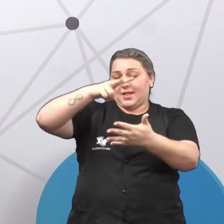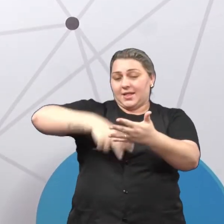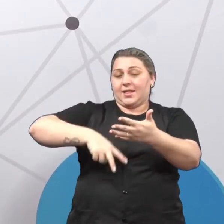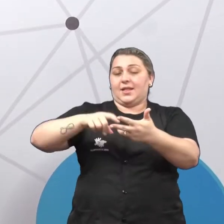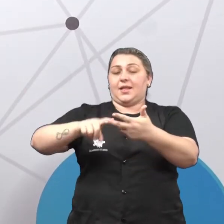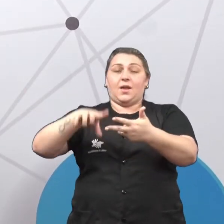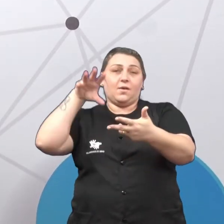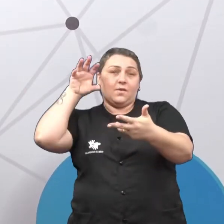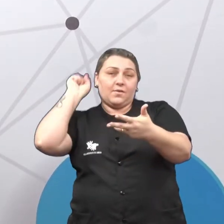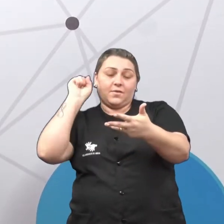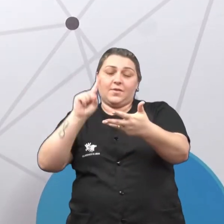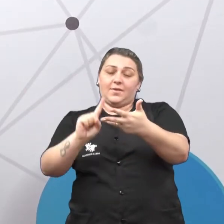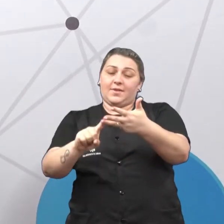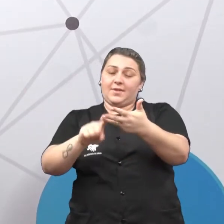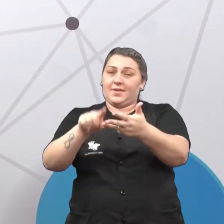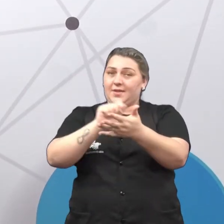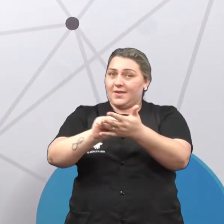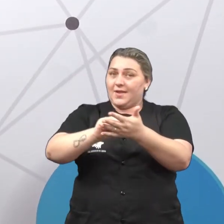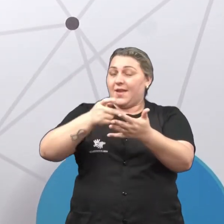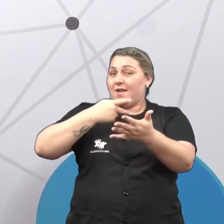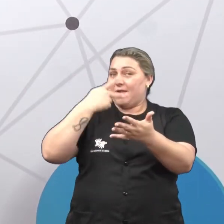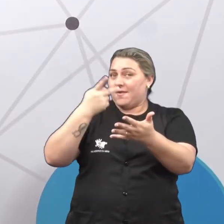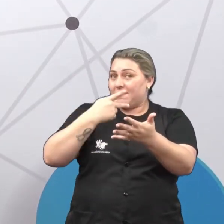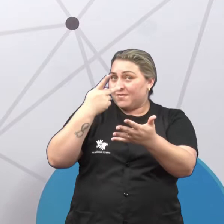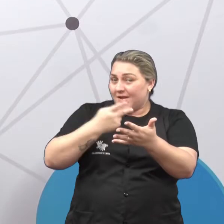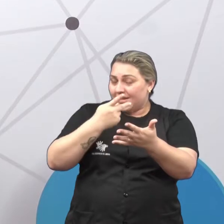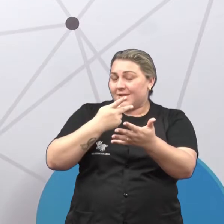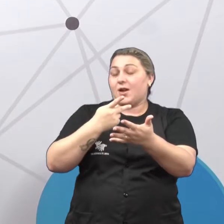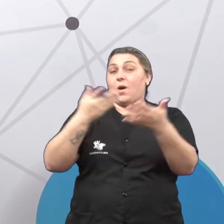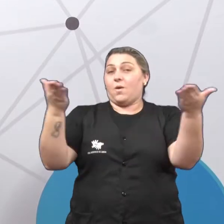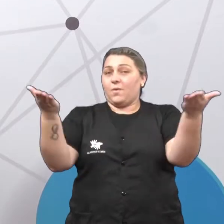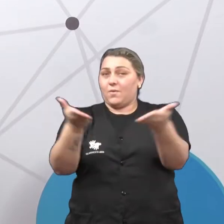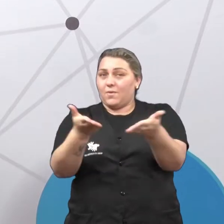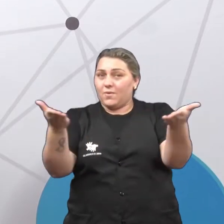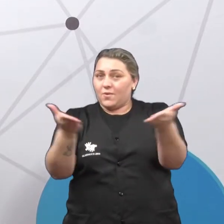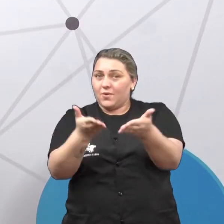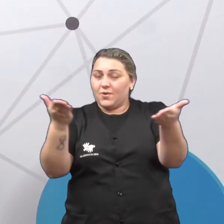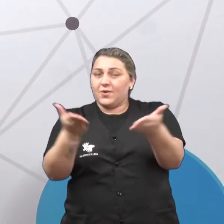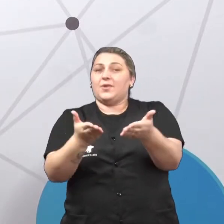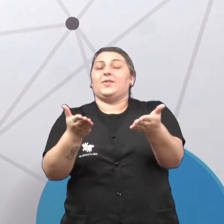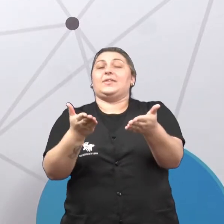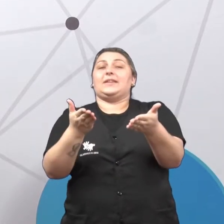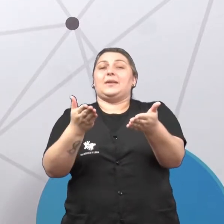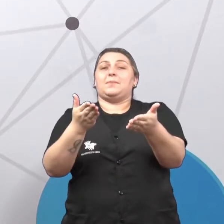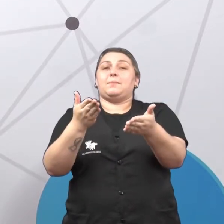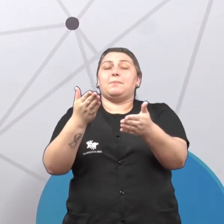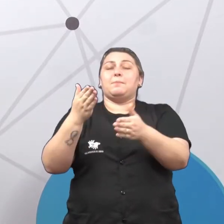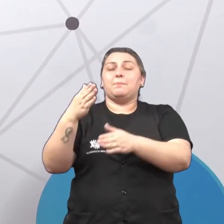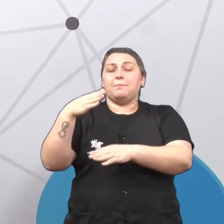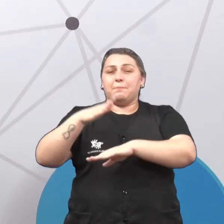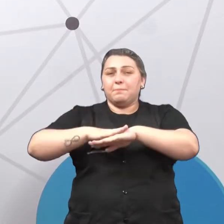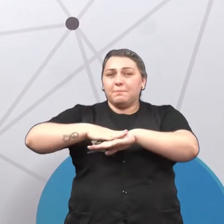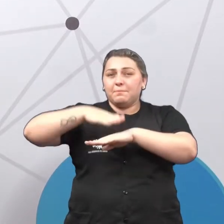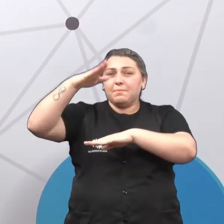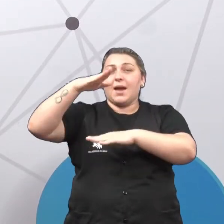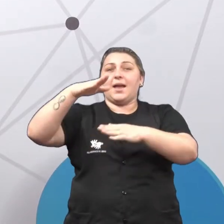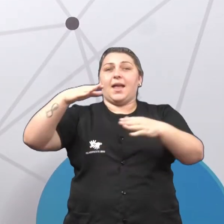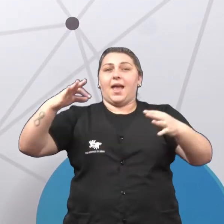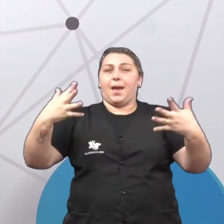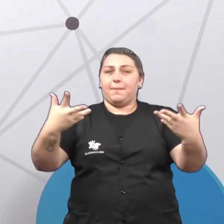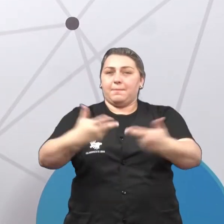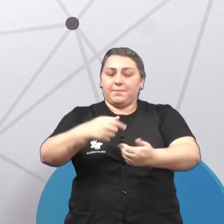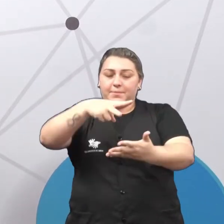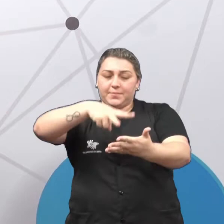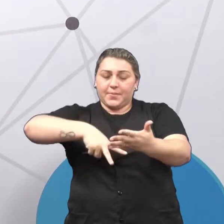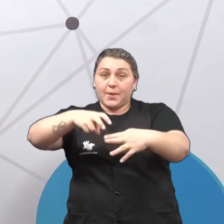ouvir, escrever e falar. Hoje a gente vai enfatizar bastante sobre a habilidade de leitura, certo?